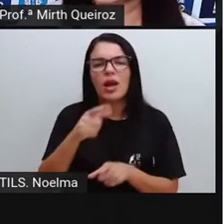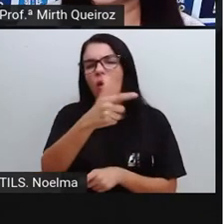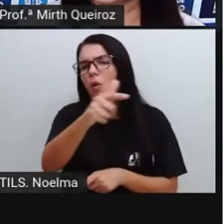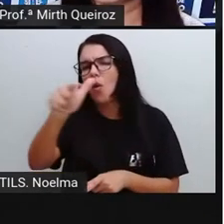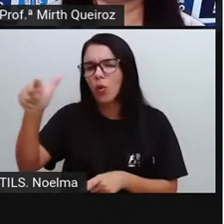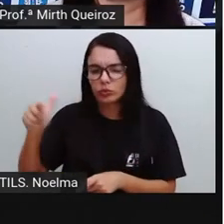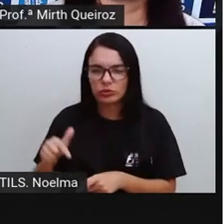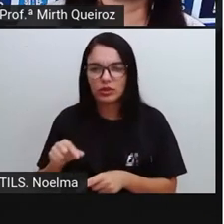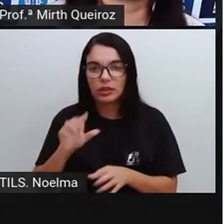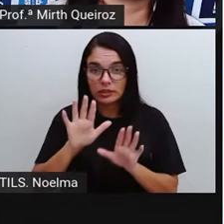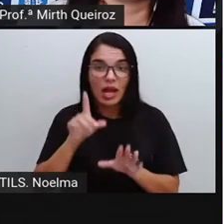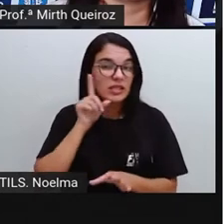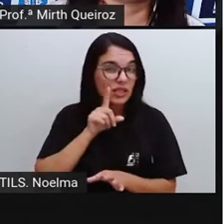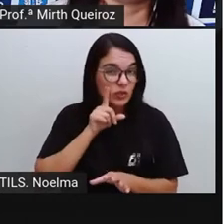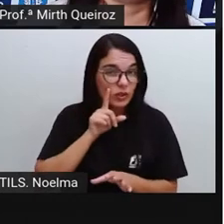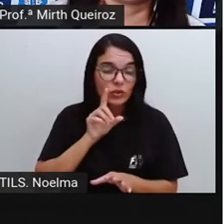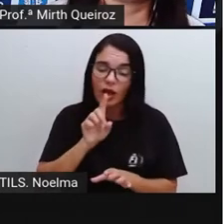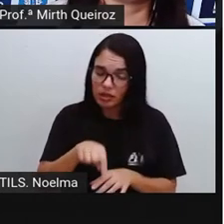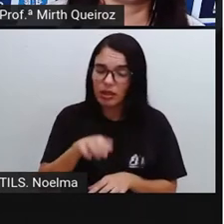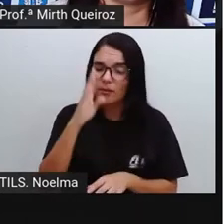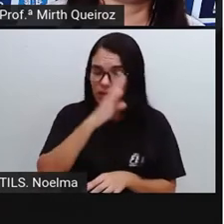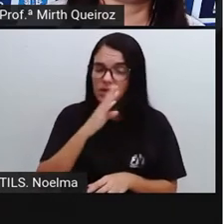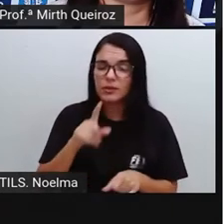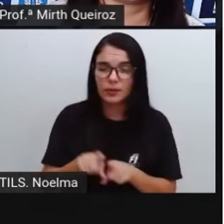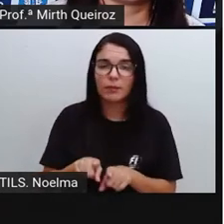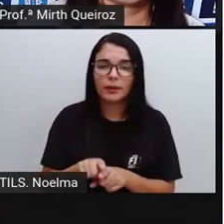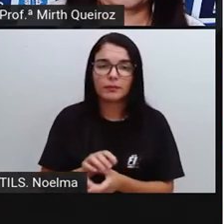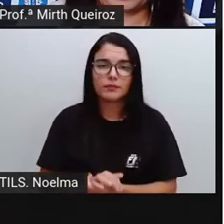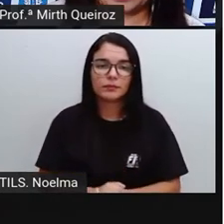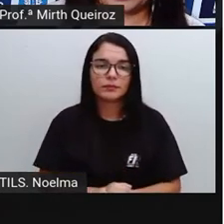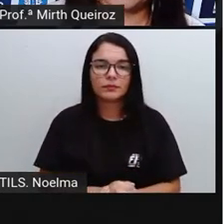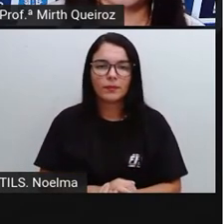não só norte-americanos, mas também brasileiros.